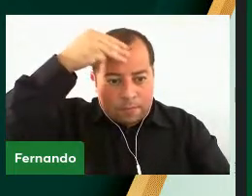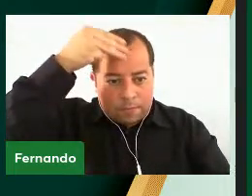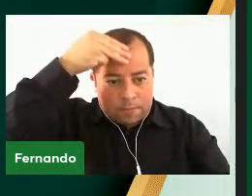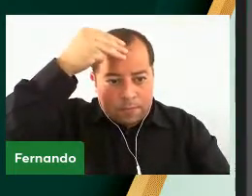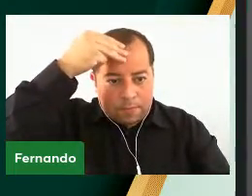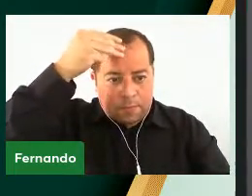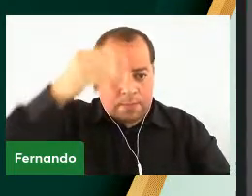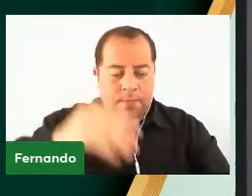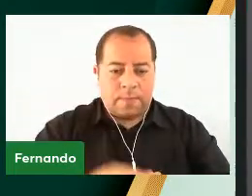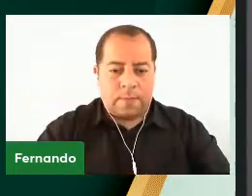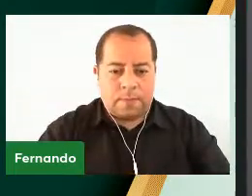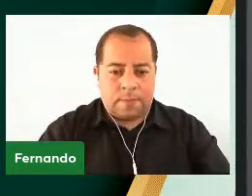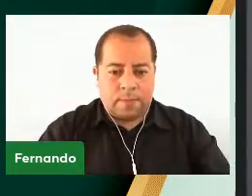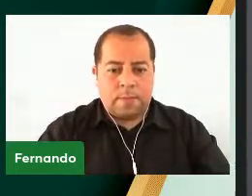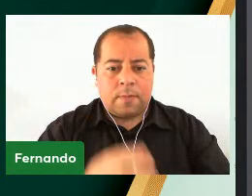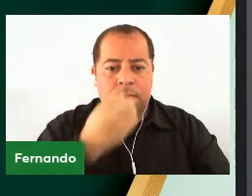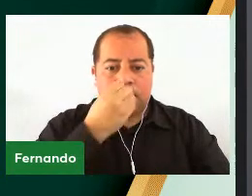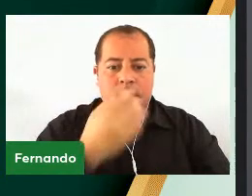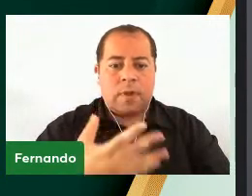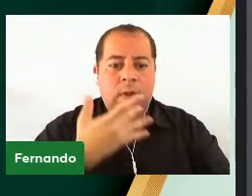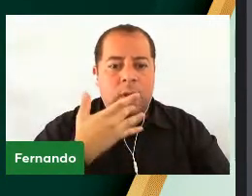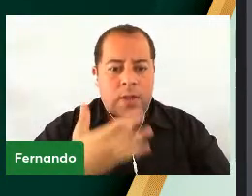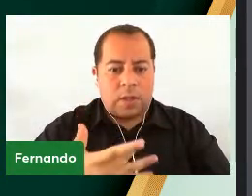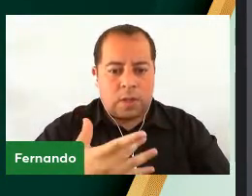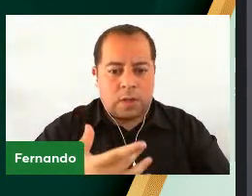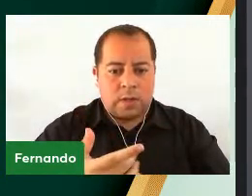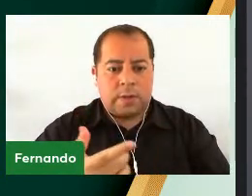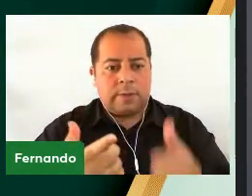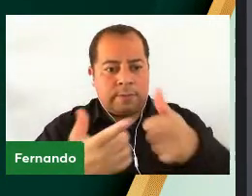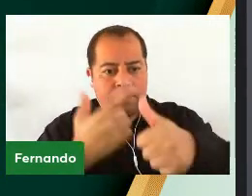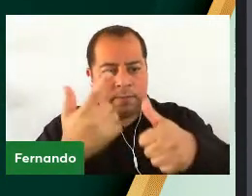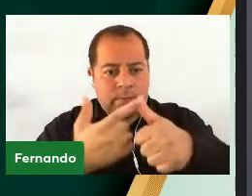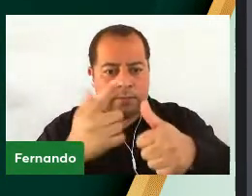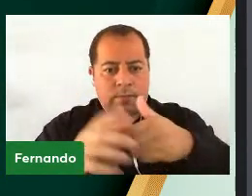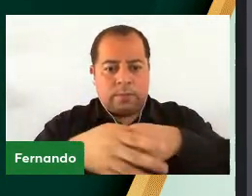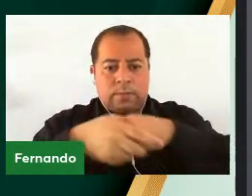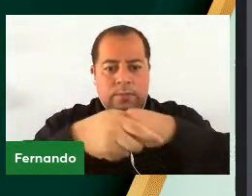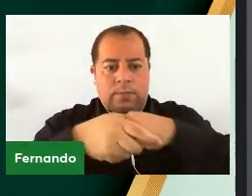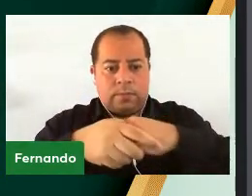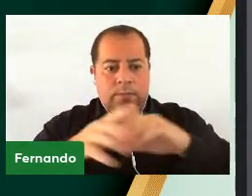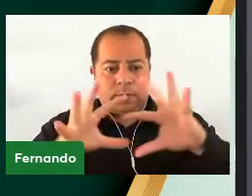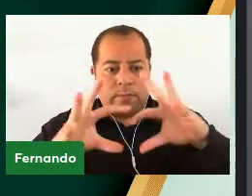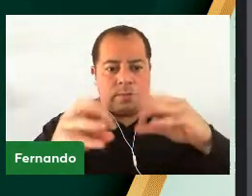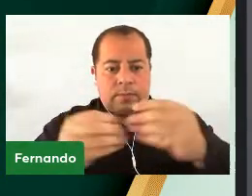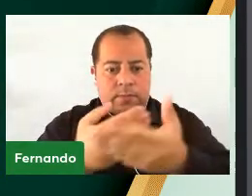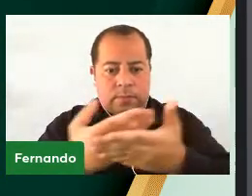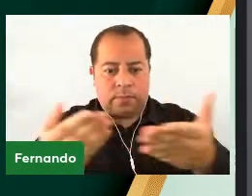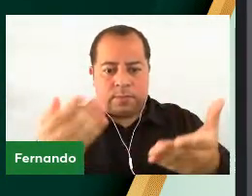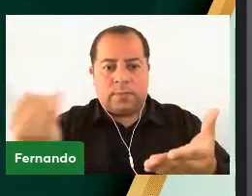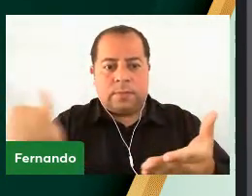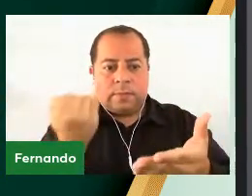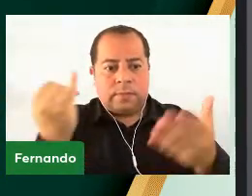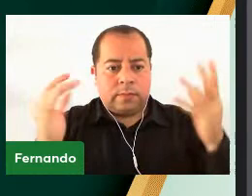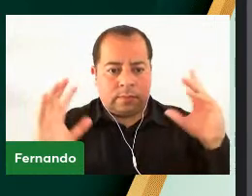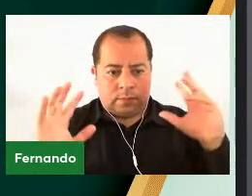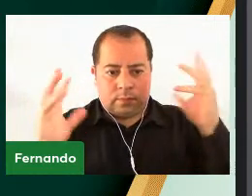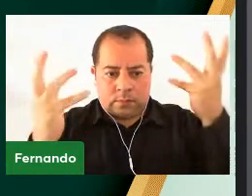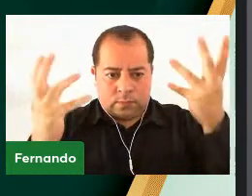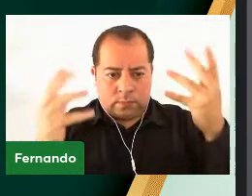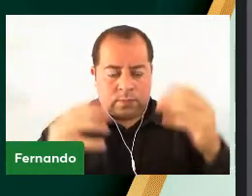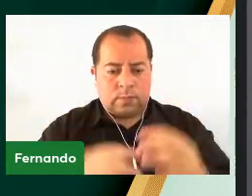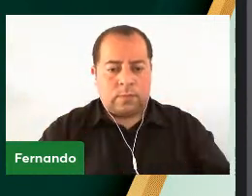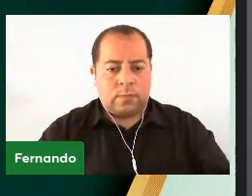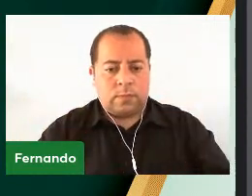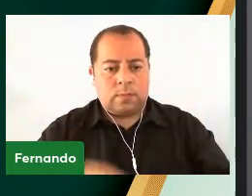Boa tarde a todos Em primeiro lugar, gostaria de saudar a todos os presentes Nesse importante evento E ao